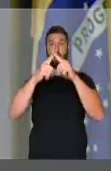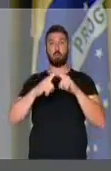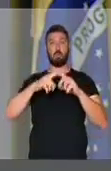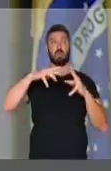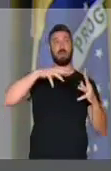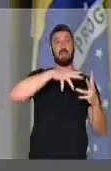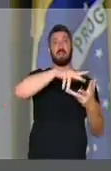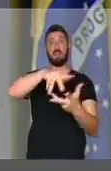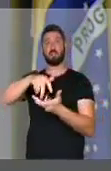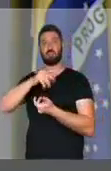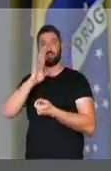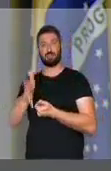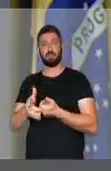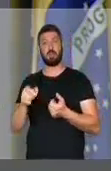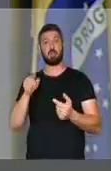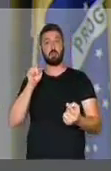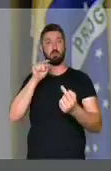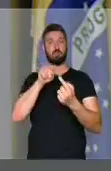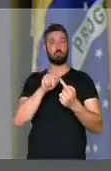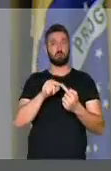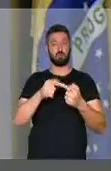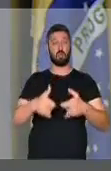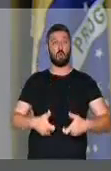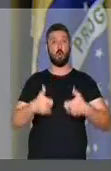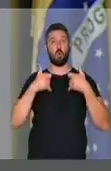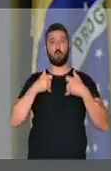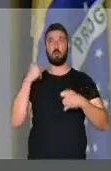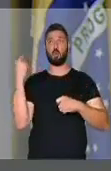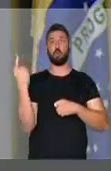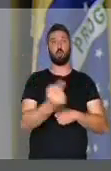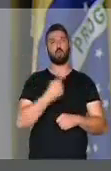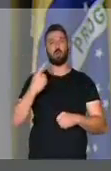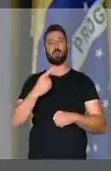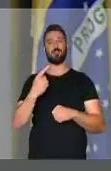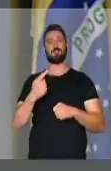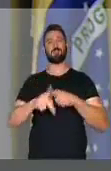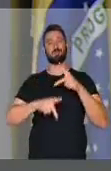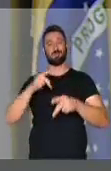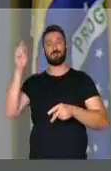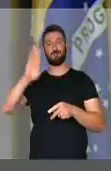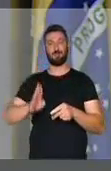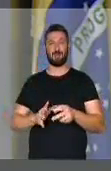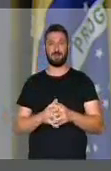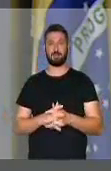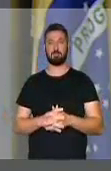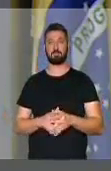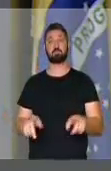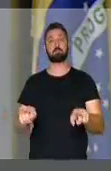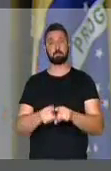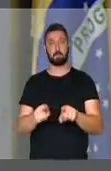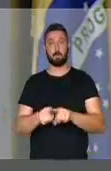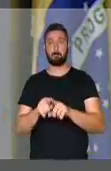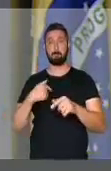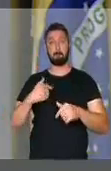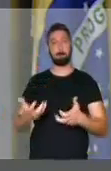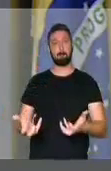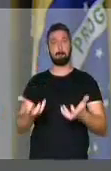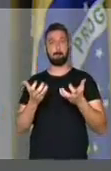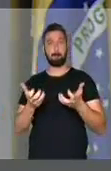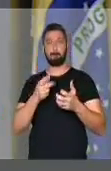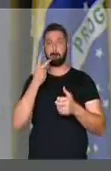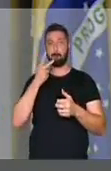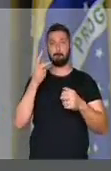internacional. Isso é motivo de orgulho para todos nós brasileiros. Eu também gostaria de